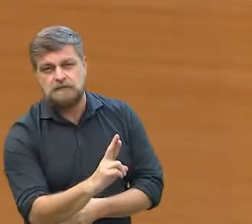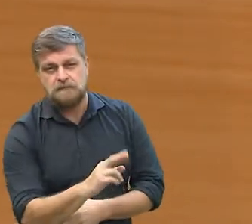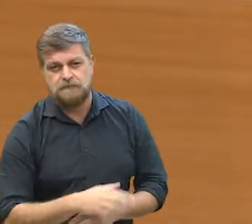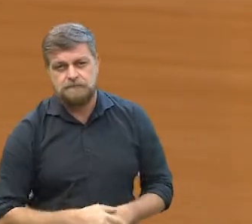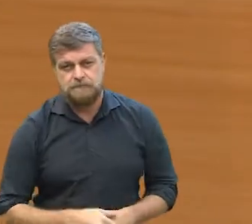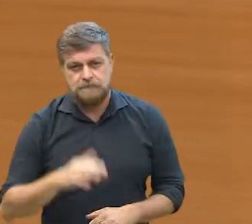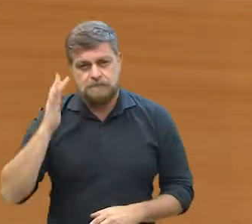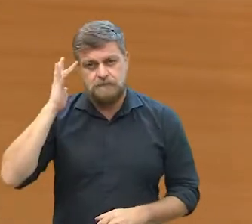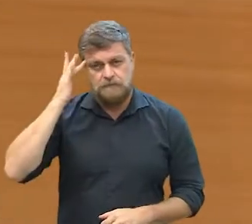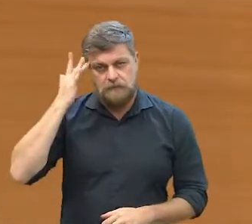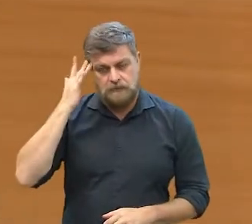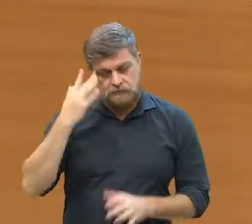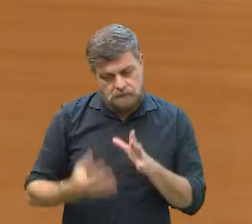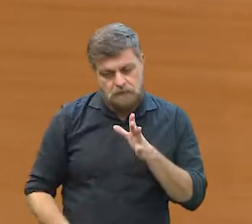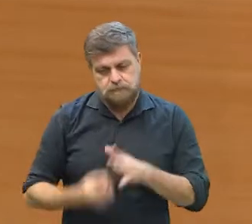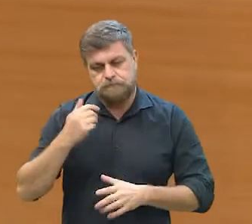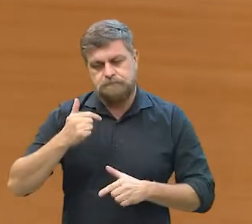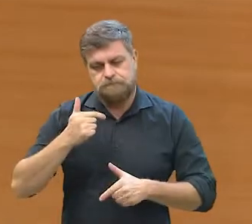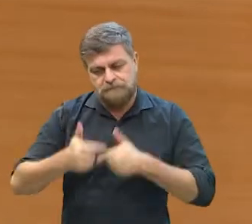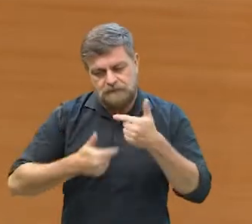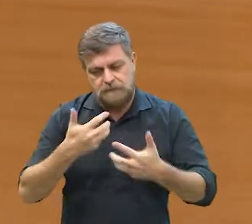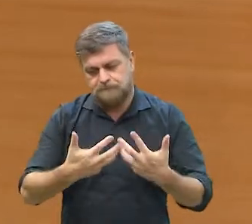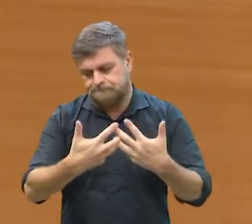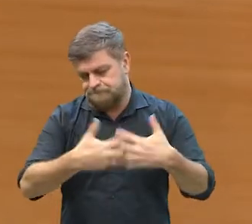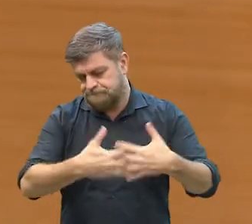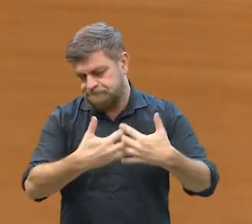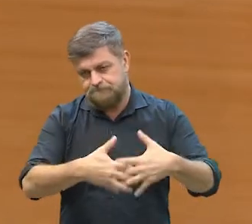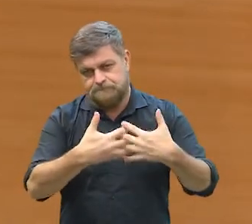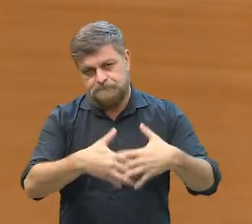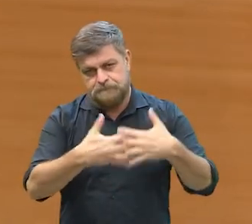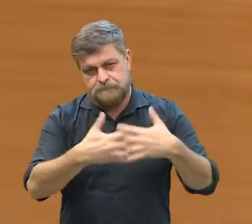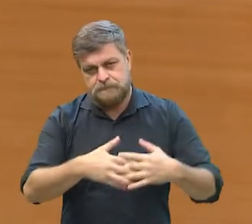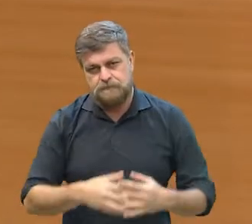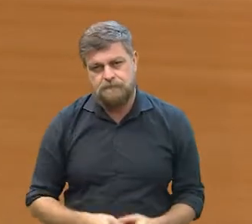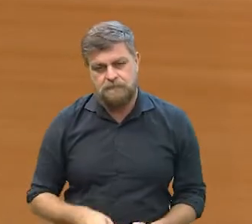dar respostas, então eu acho que isso torna o trabalho